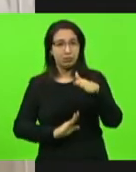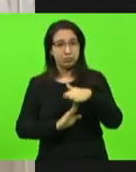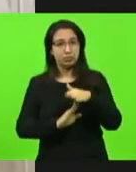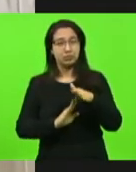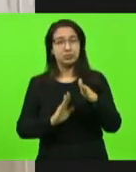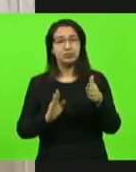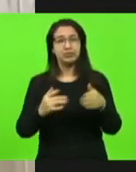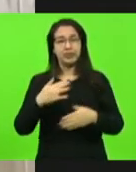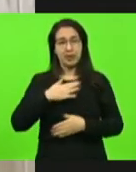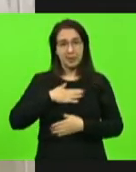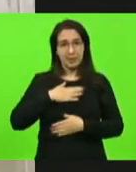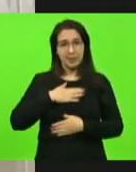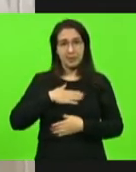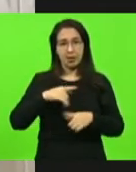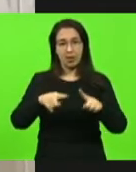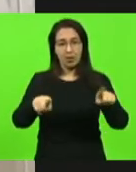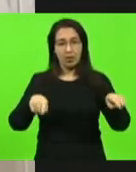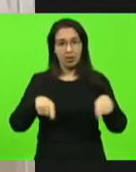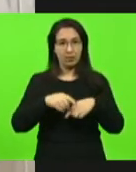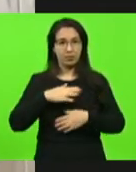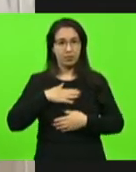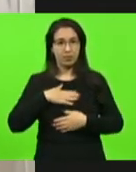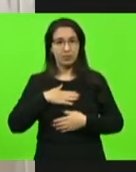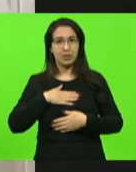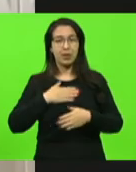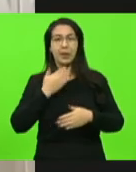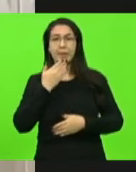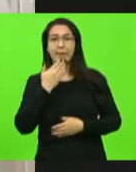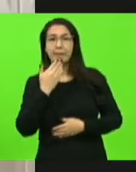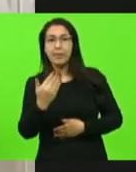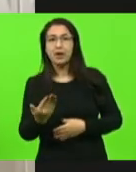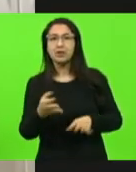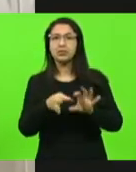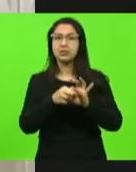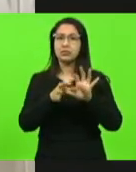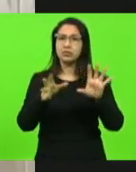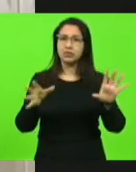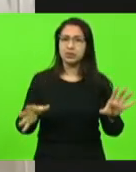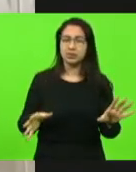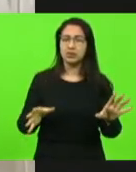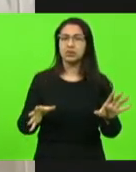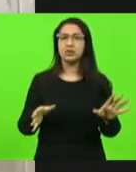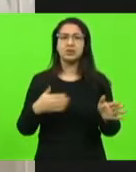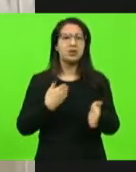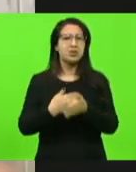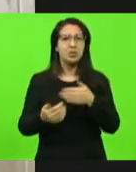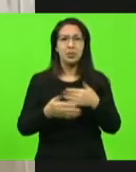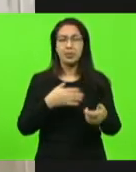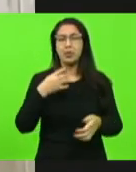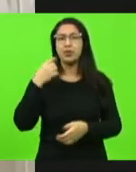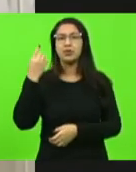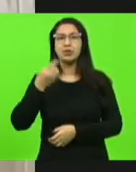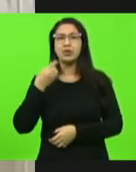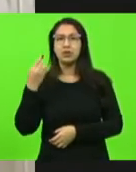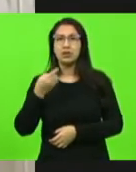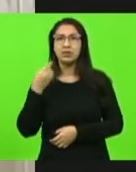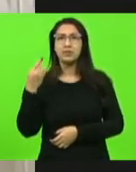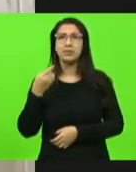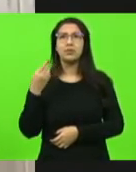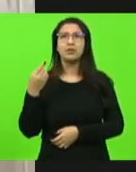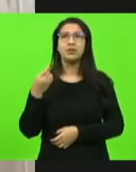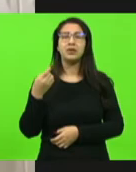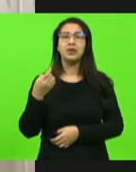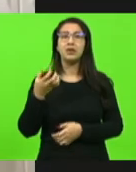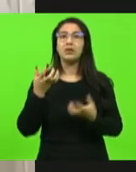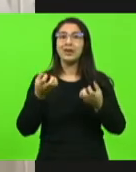cartório do meu gabinete, quando eu peço vistas a um projeto, independente de qual deputado e de qual partido que seja, eu tento